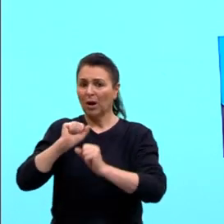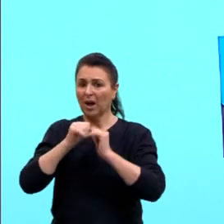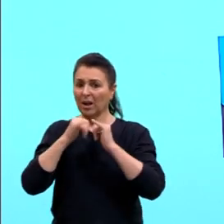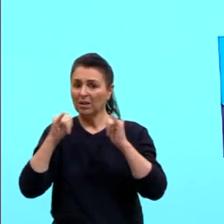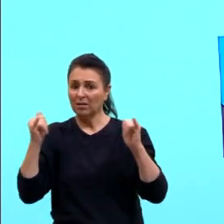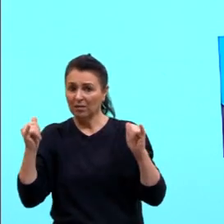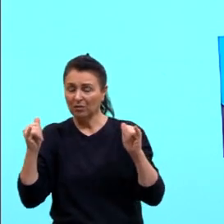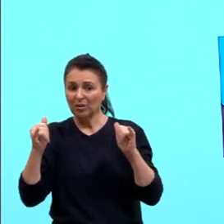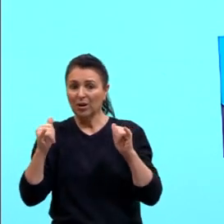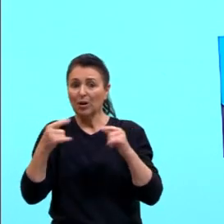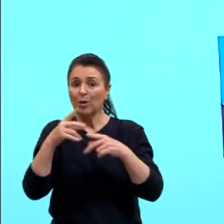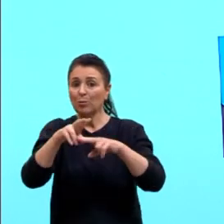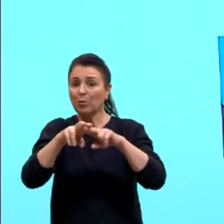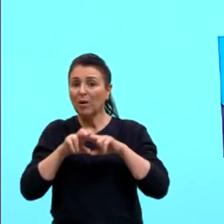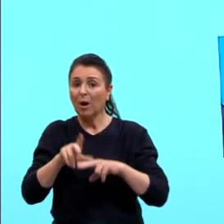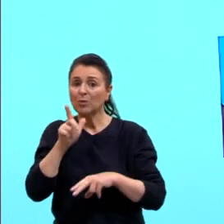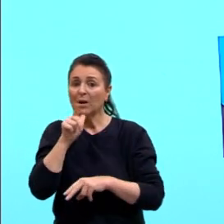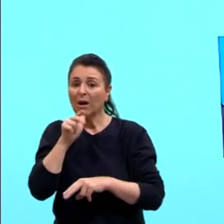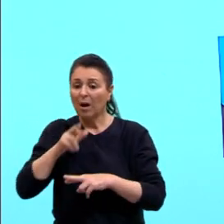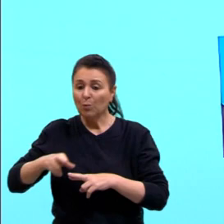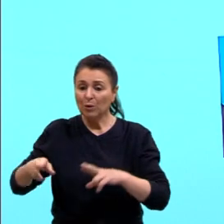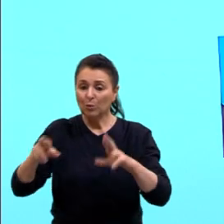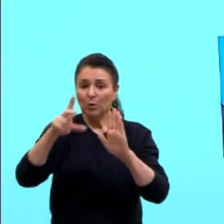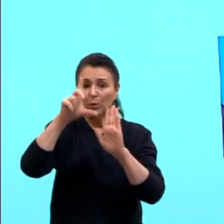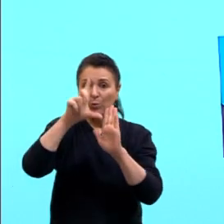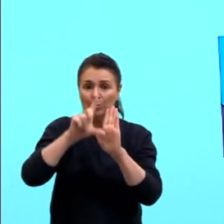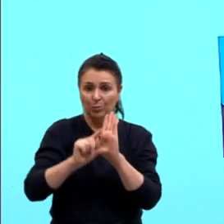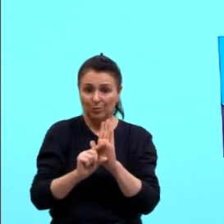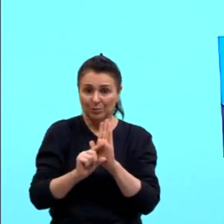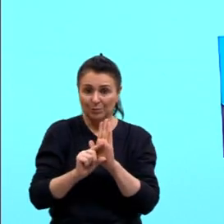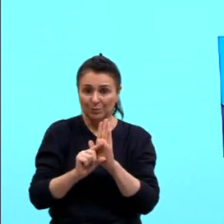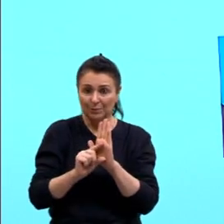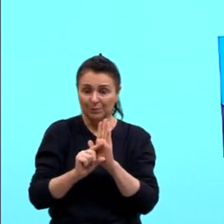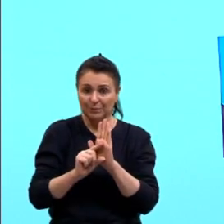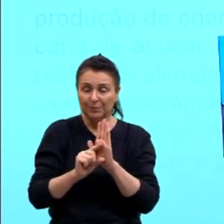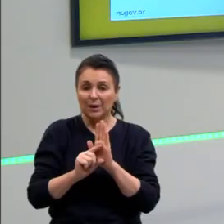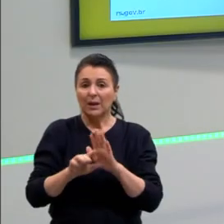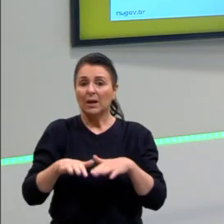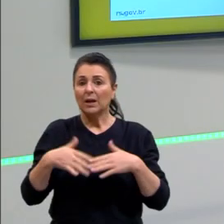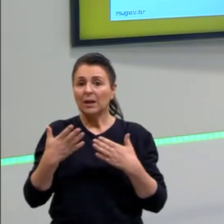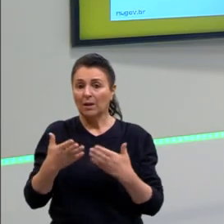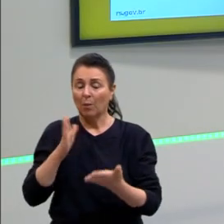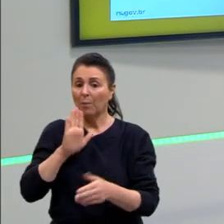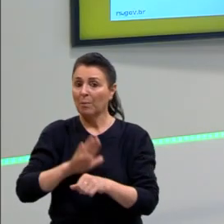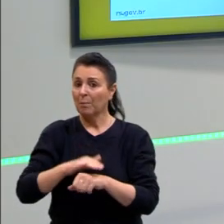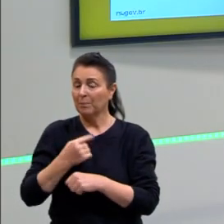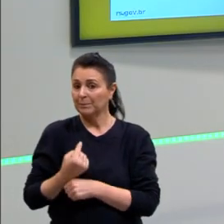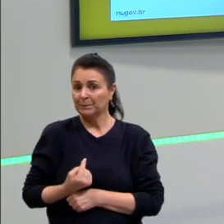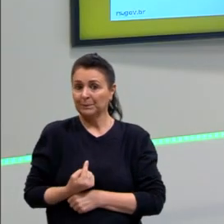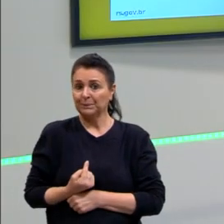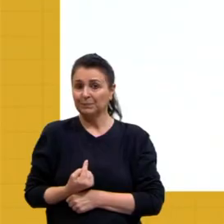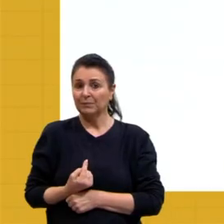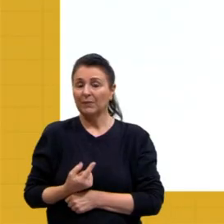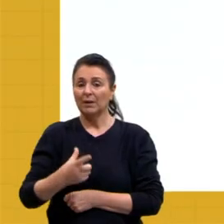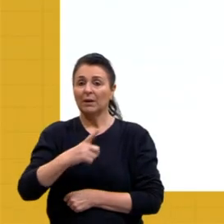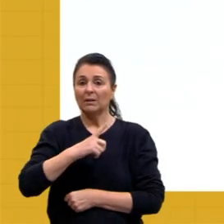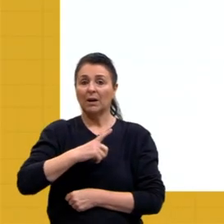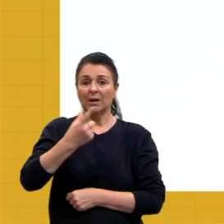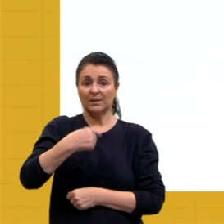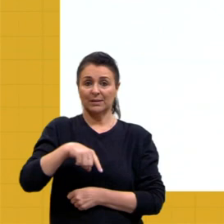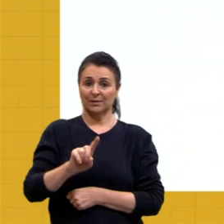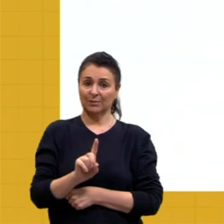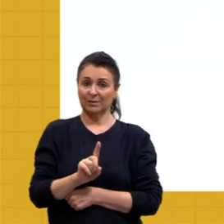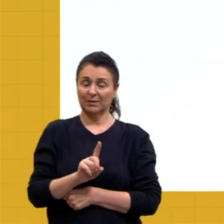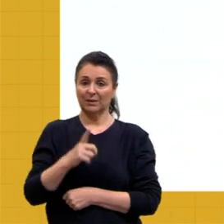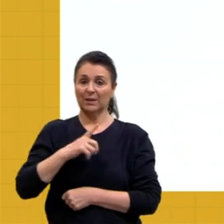produzida por outras hidrelétricas de menor porte, tá. Vamos, então, passar aqui mais um? E aí, nós temos, então, as outras, né,